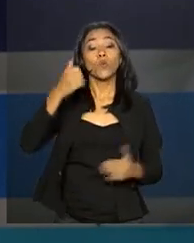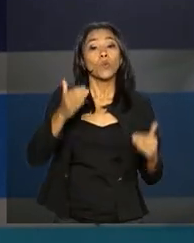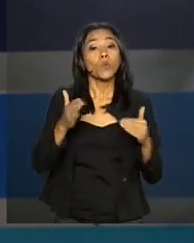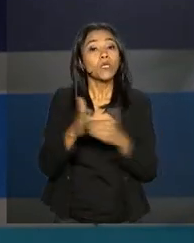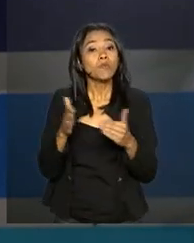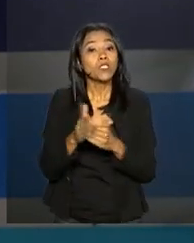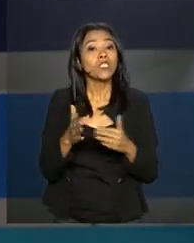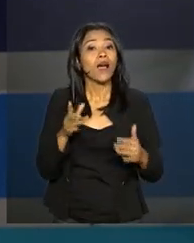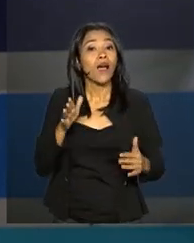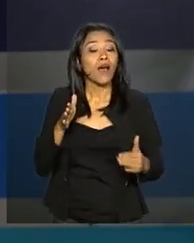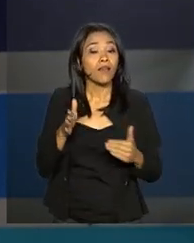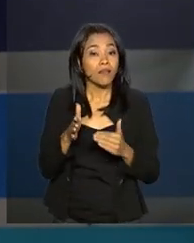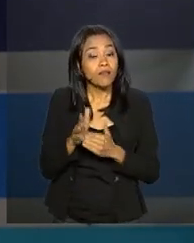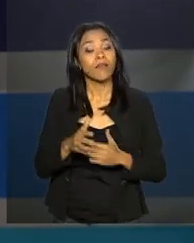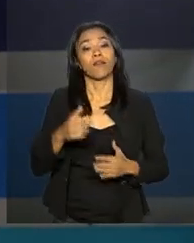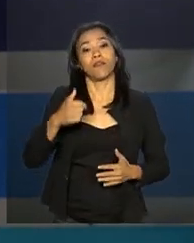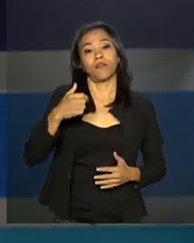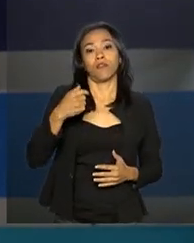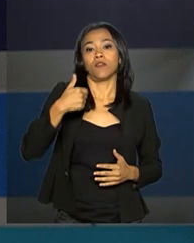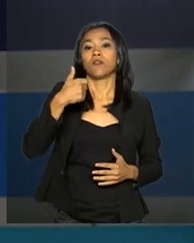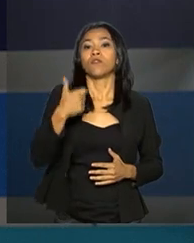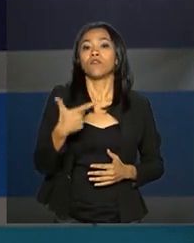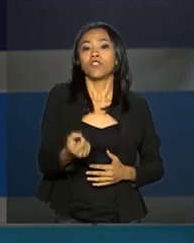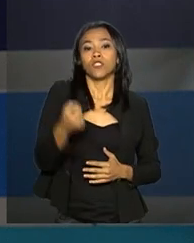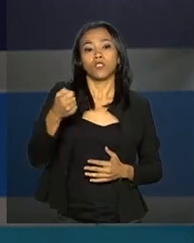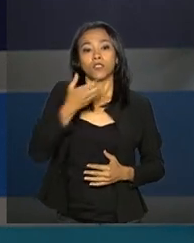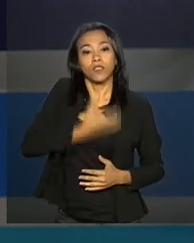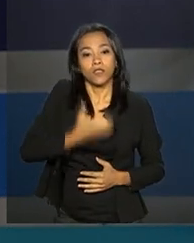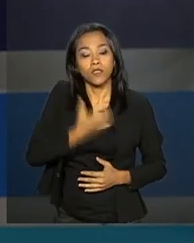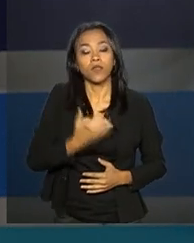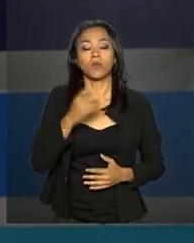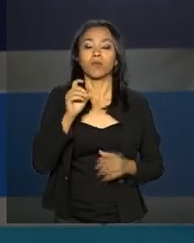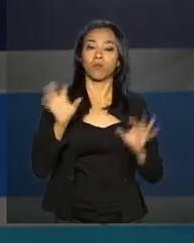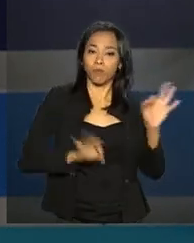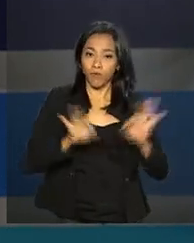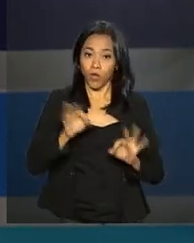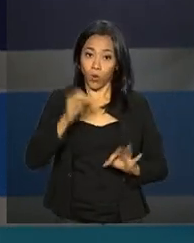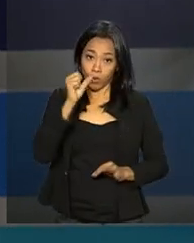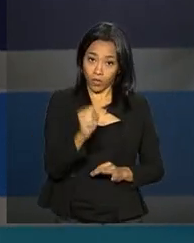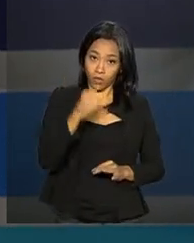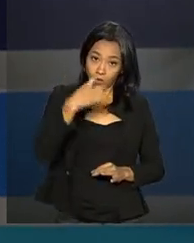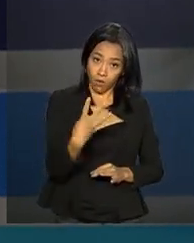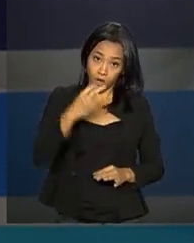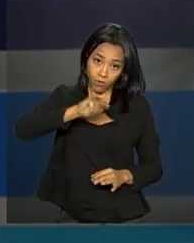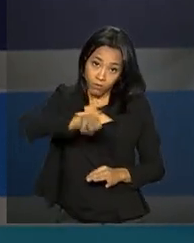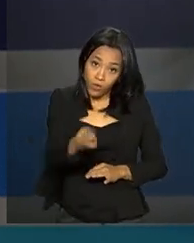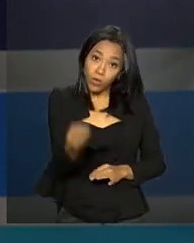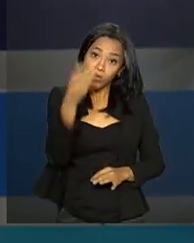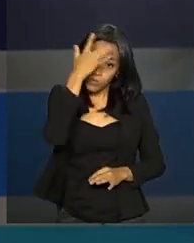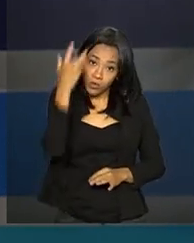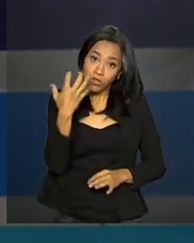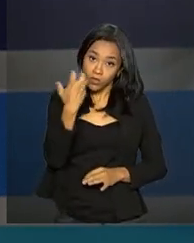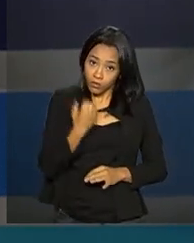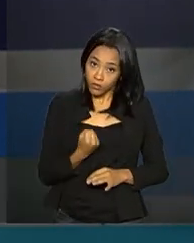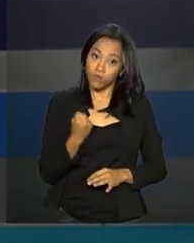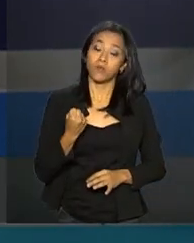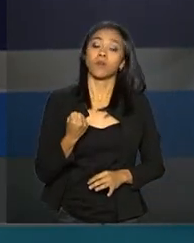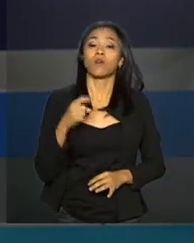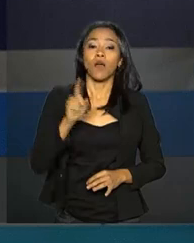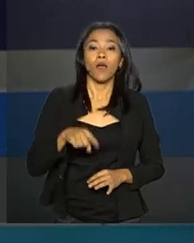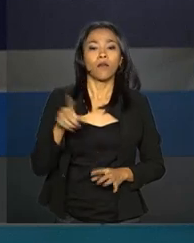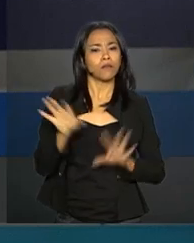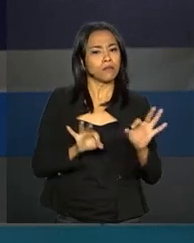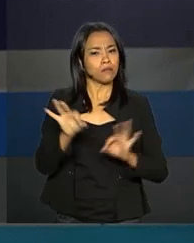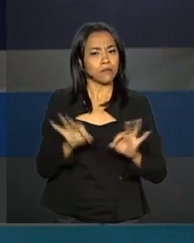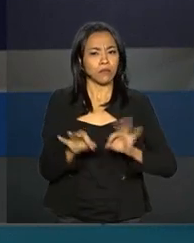20 de dezembro. Para este ano, a previsão é de que 84 milhões e meio de pessoas recebam crédito. A estimativa